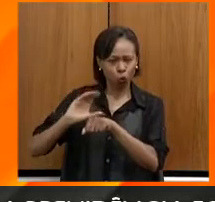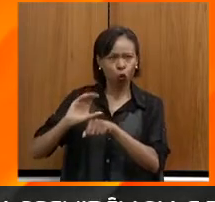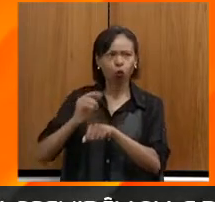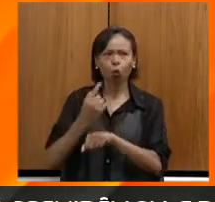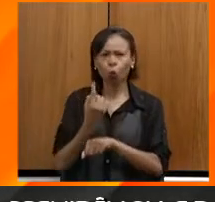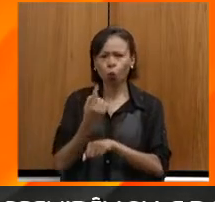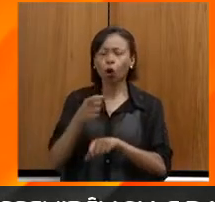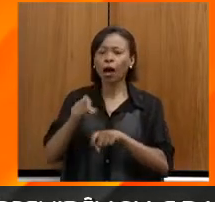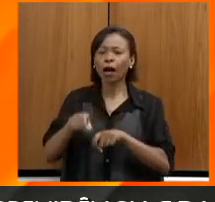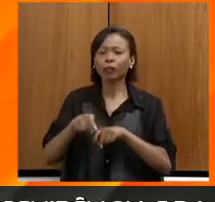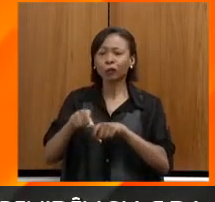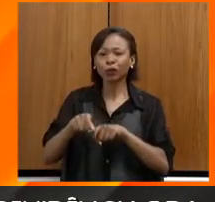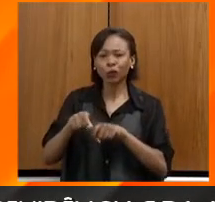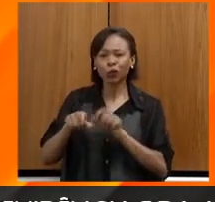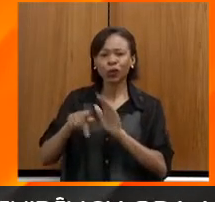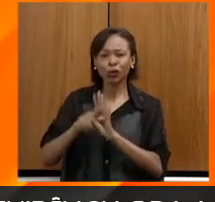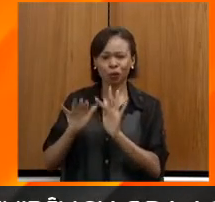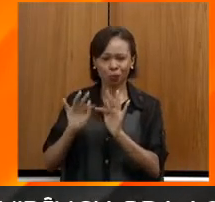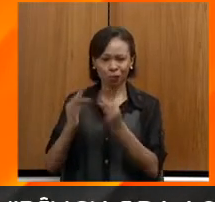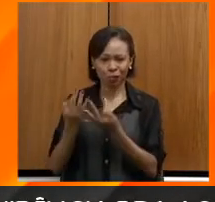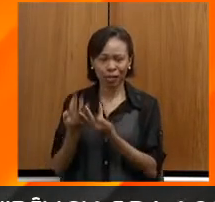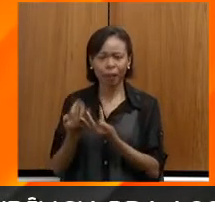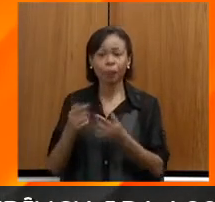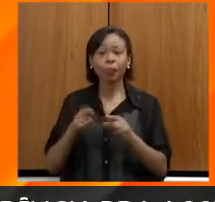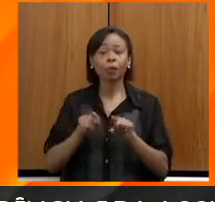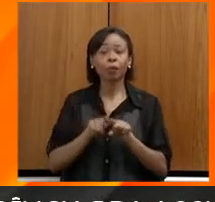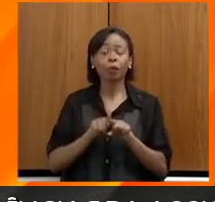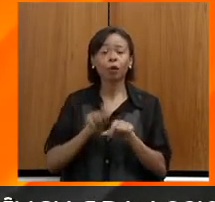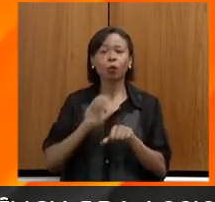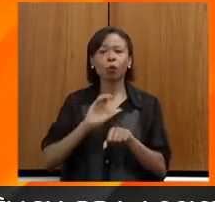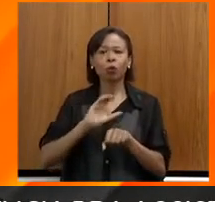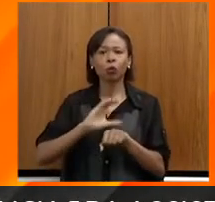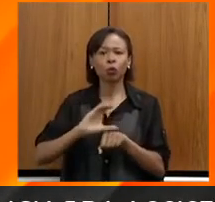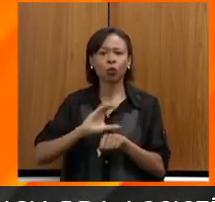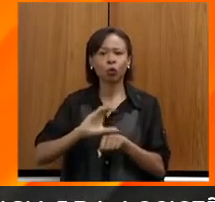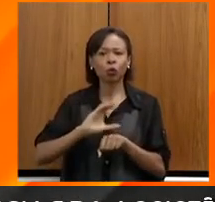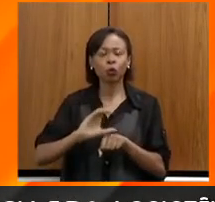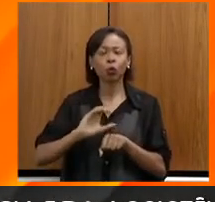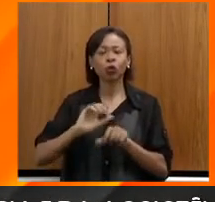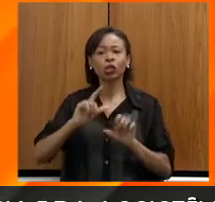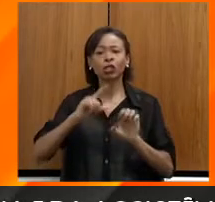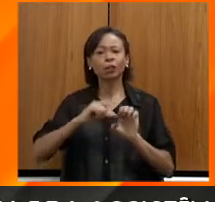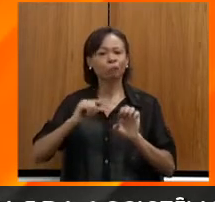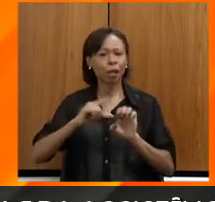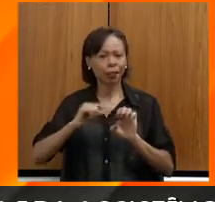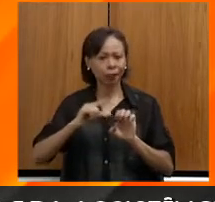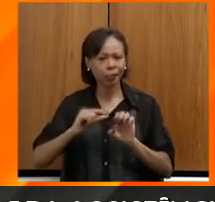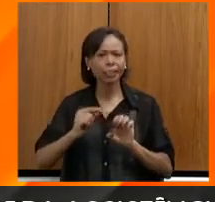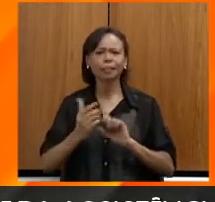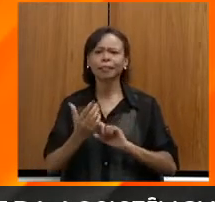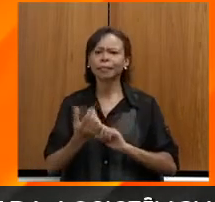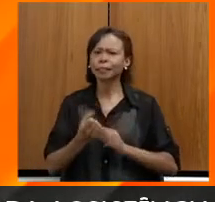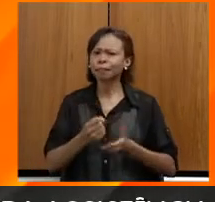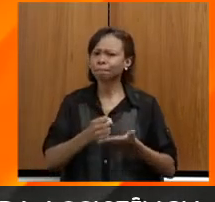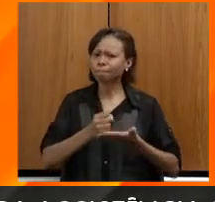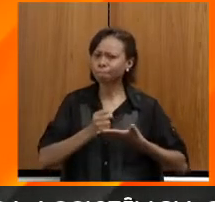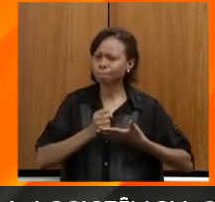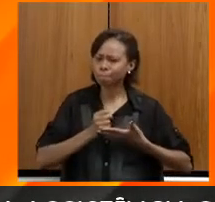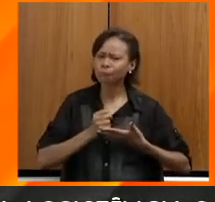familiar e fiz o curso também de empreendedorismo. Ter me ajudado um monte nos meus negócios